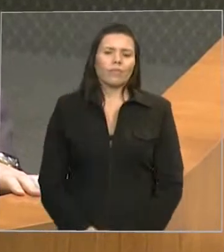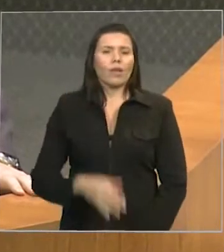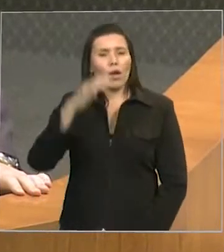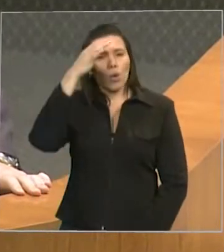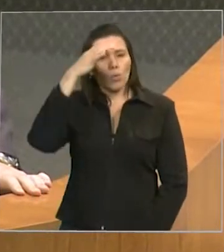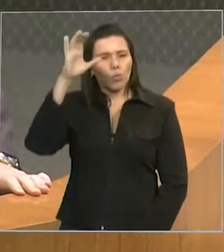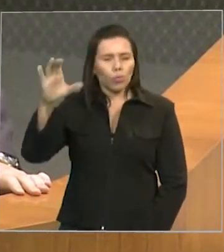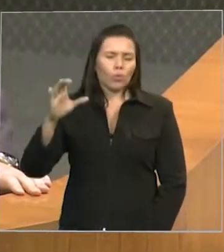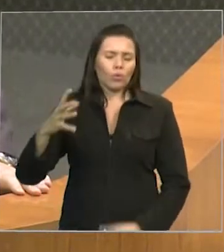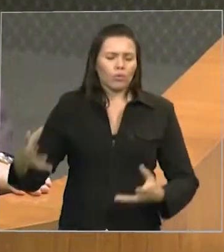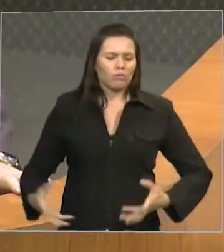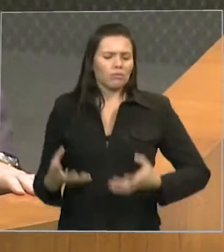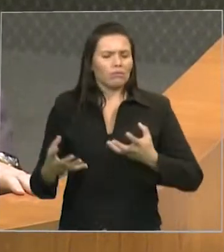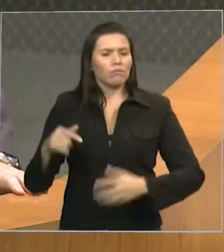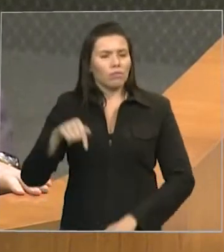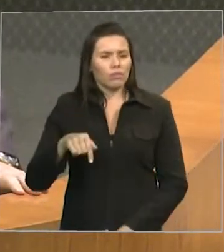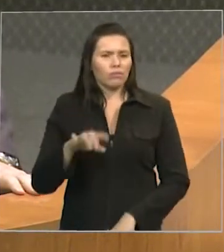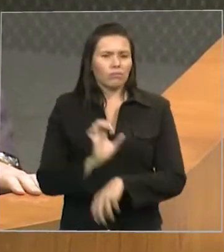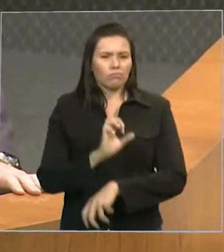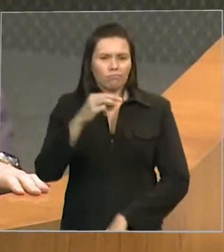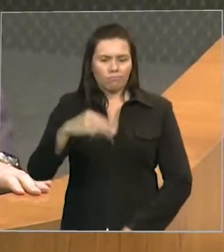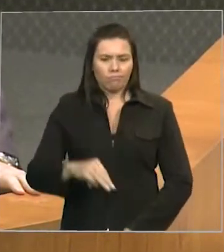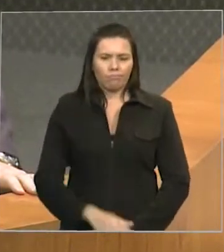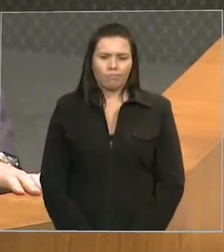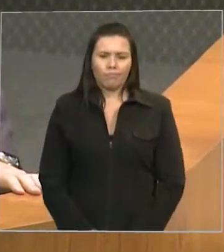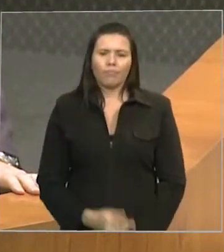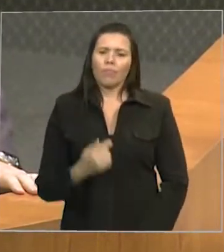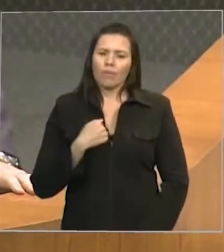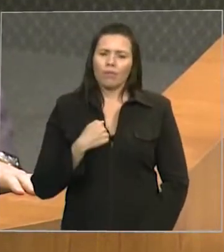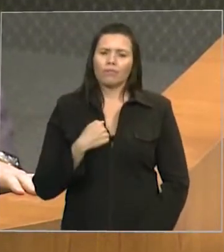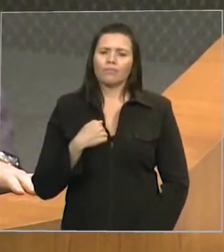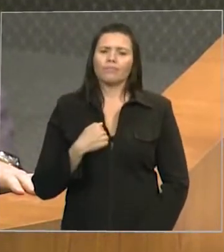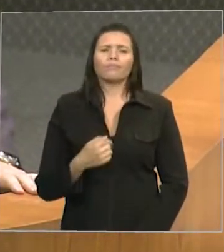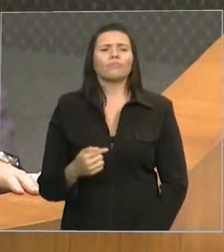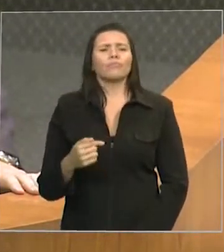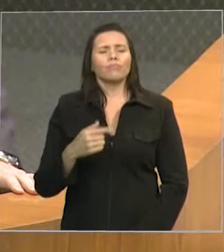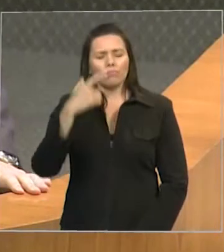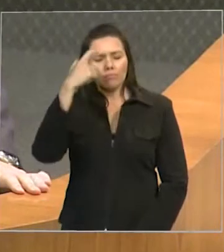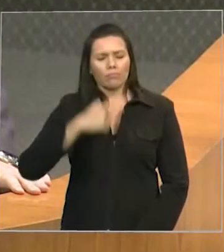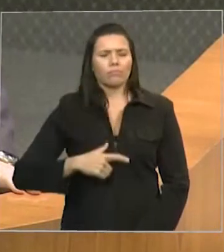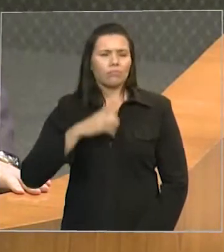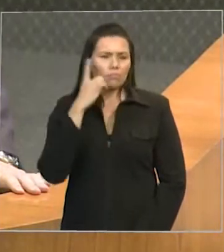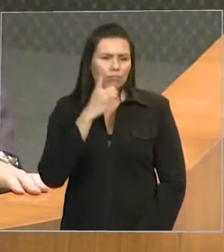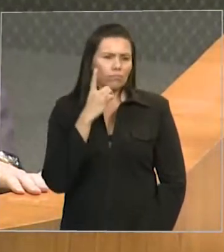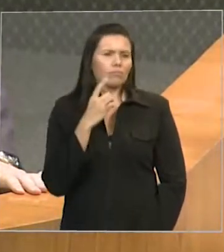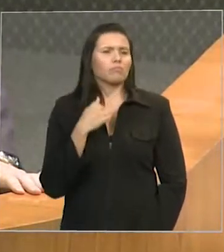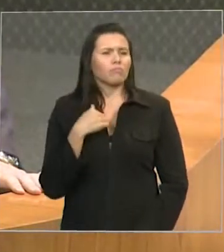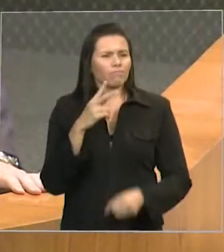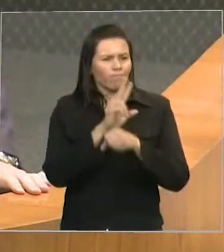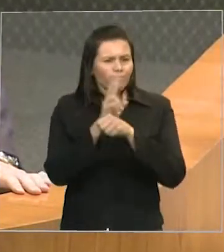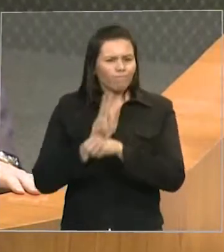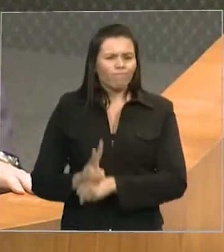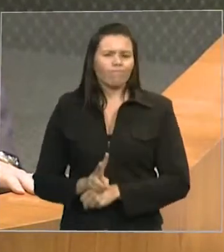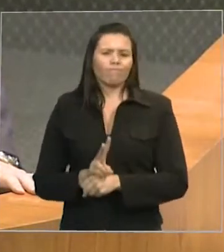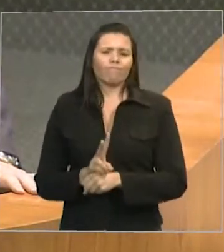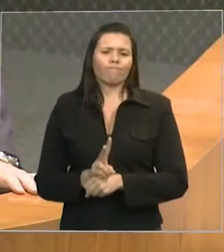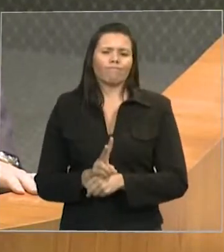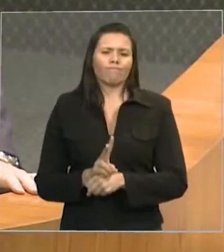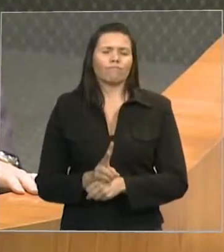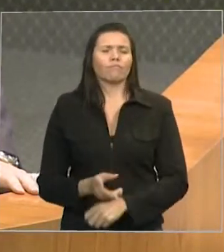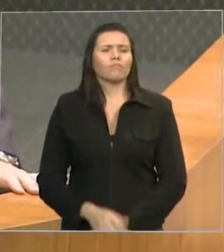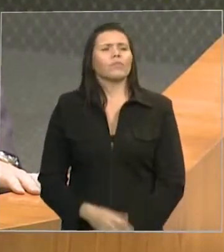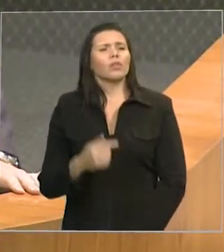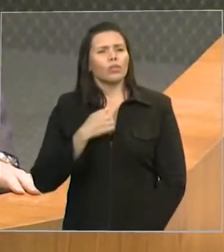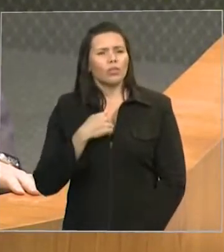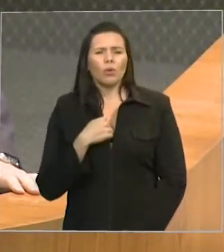e dizer que aqui na Assembleia Legislativa tem mais um deputado que é completamente contra